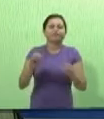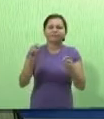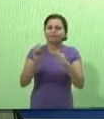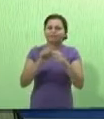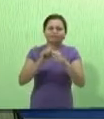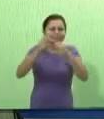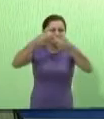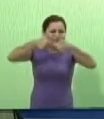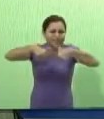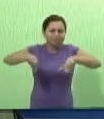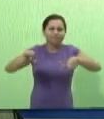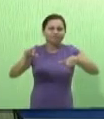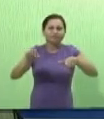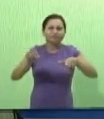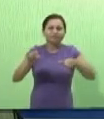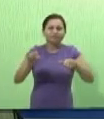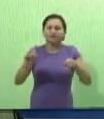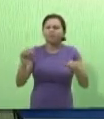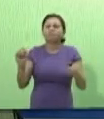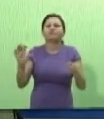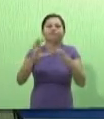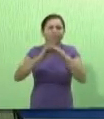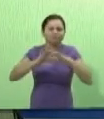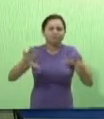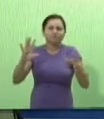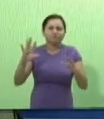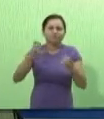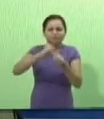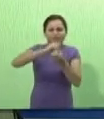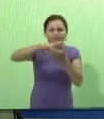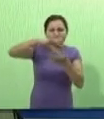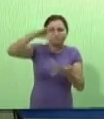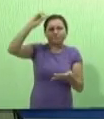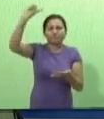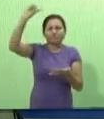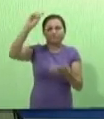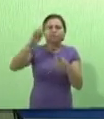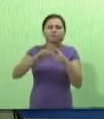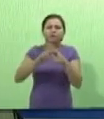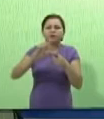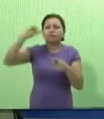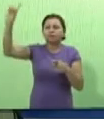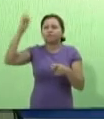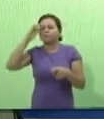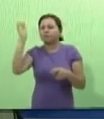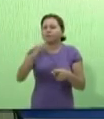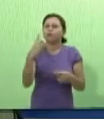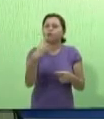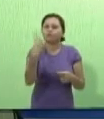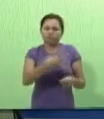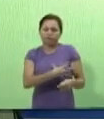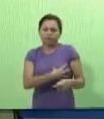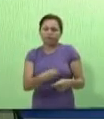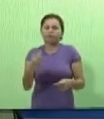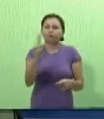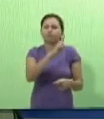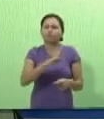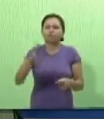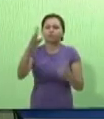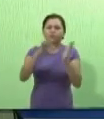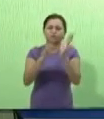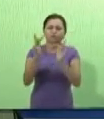de Deus. Então Deus mandou o seu único Filho, chamado Jesus, para dar a salvação a cada um de nós.